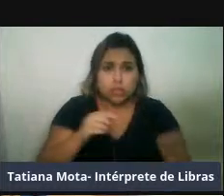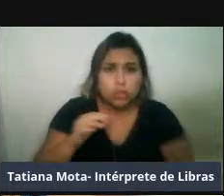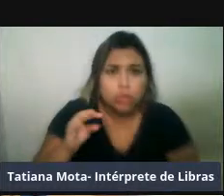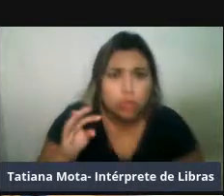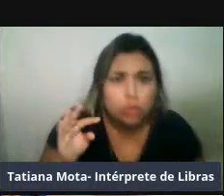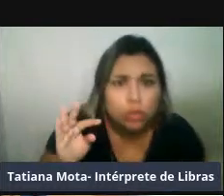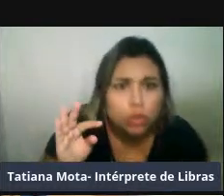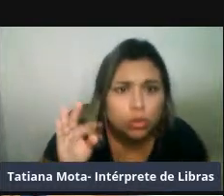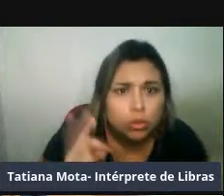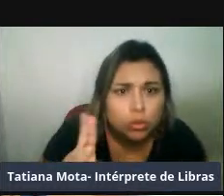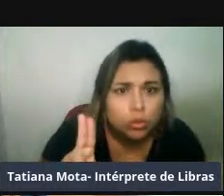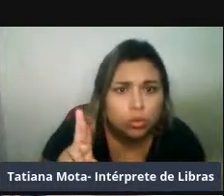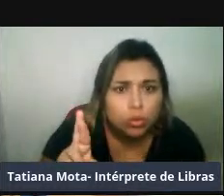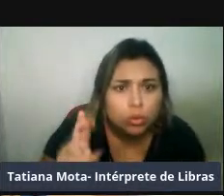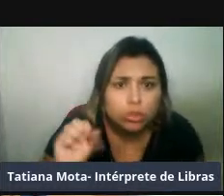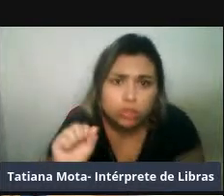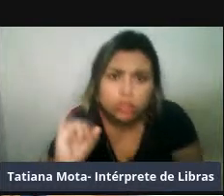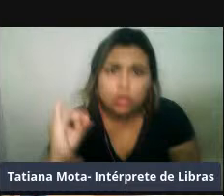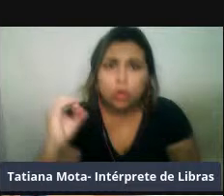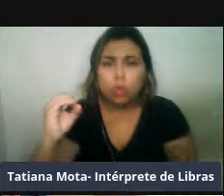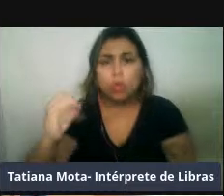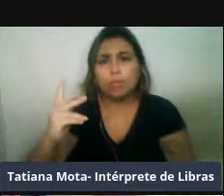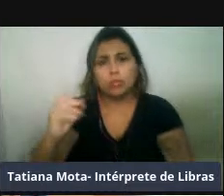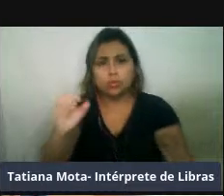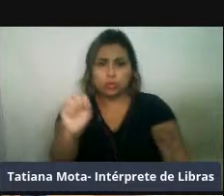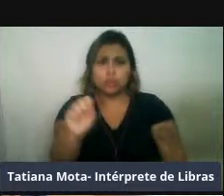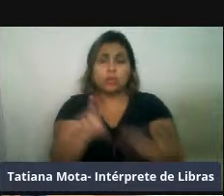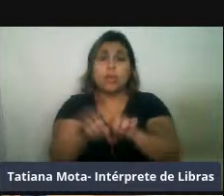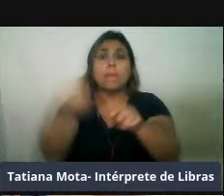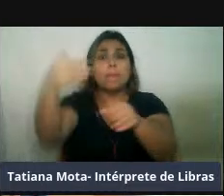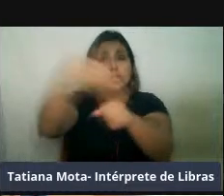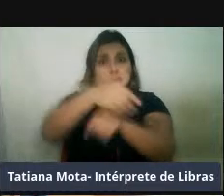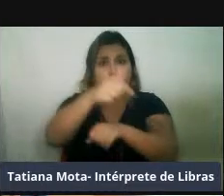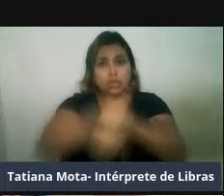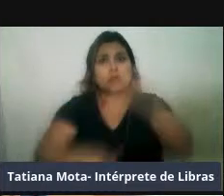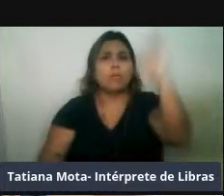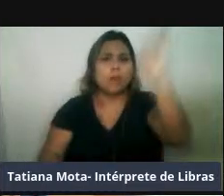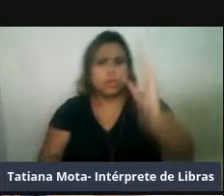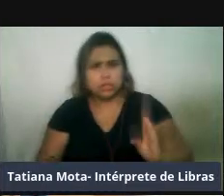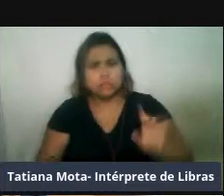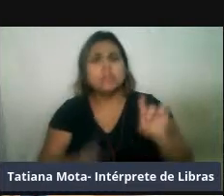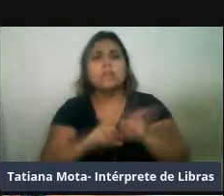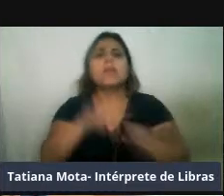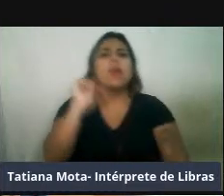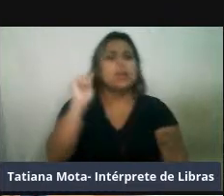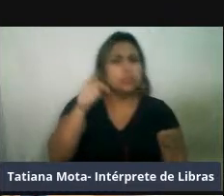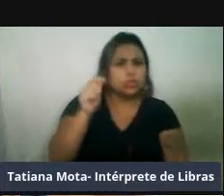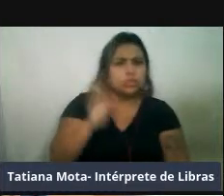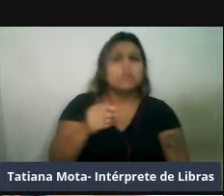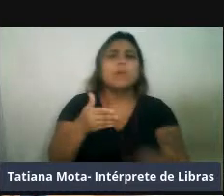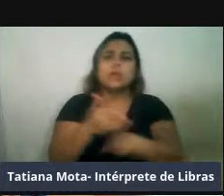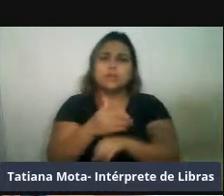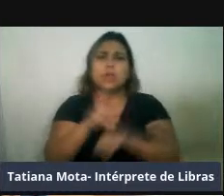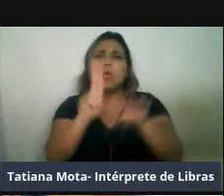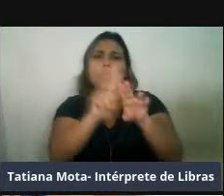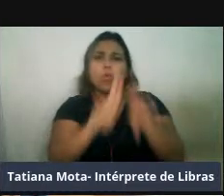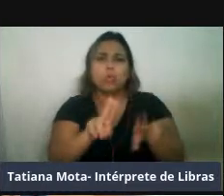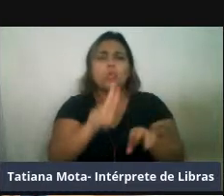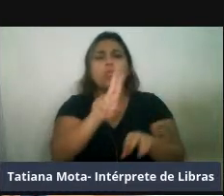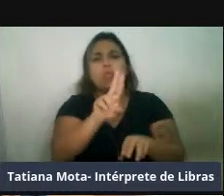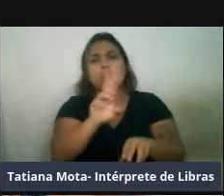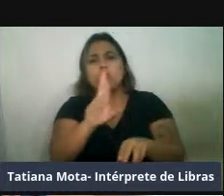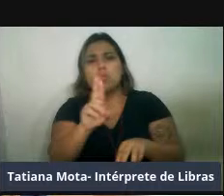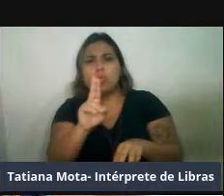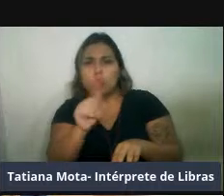do Brasil, ocupando também Uruguai e Argentina, e a gente teve recentemente notícias